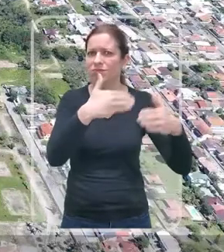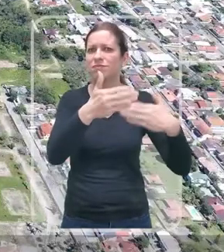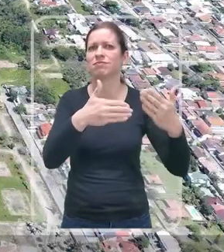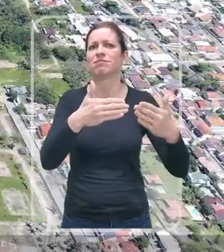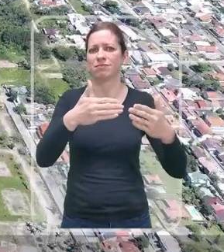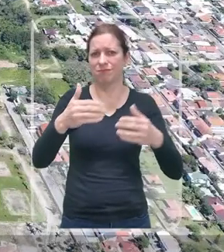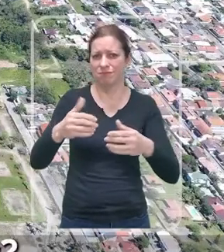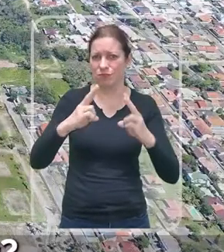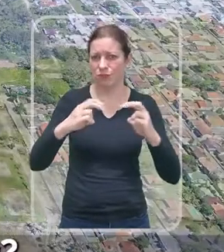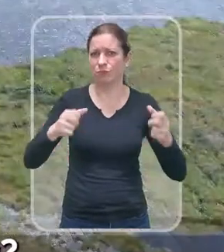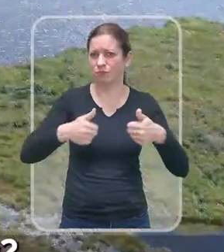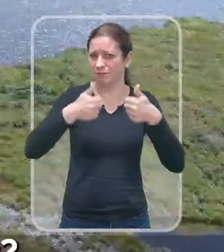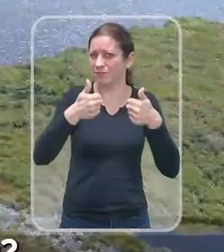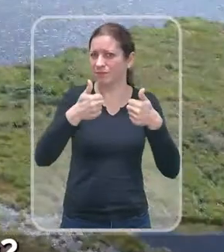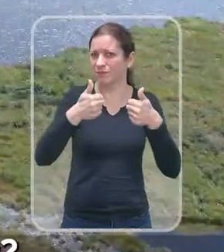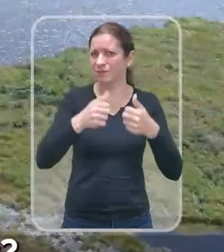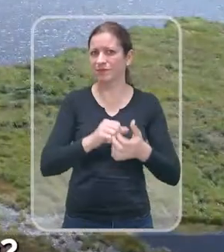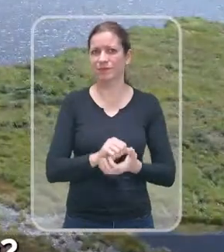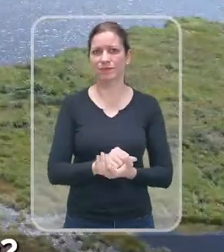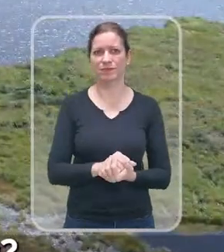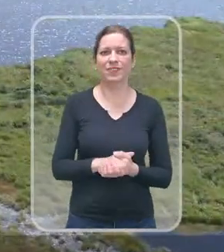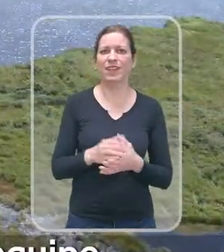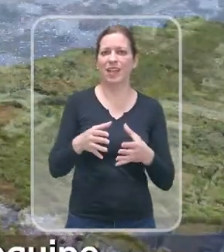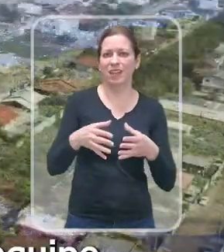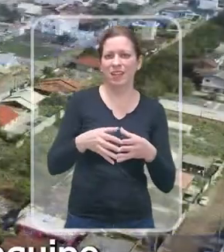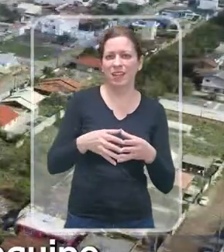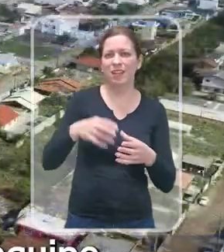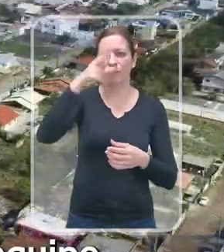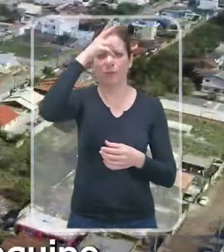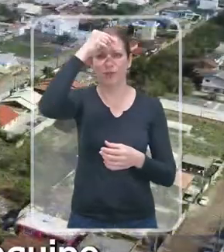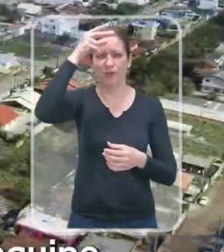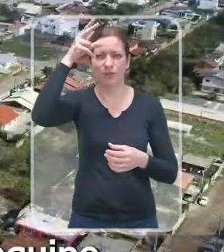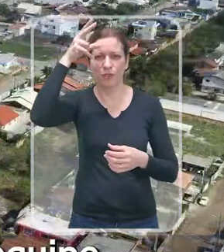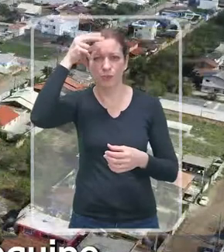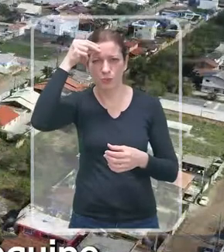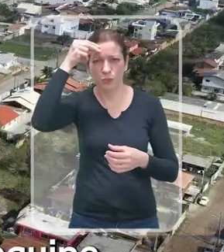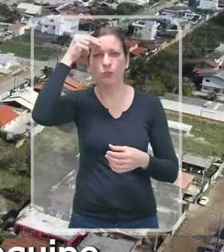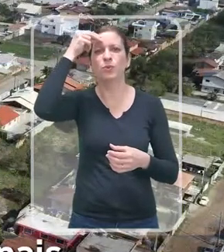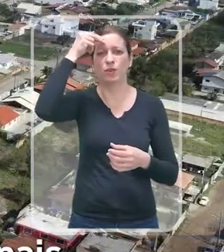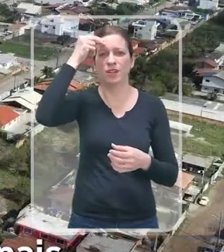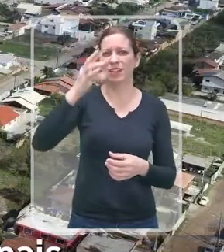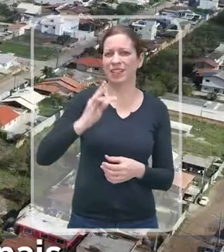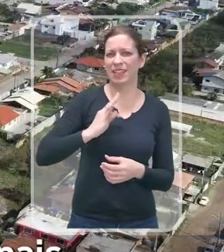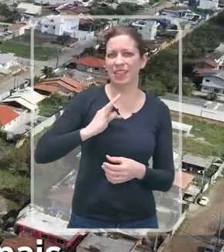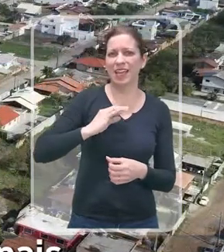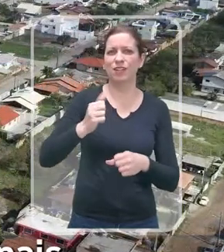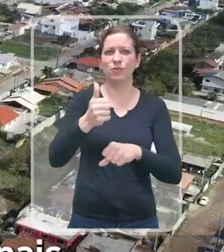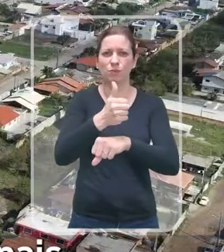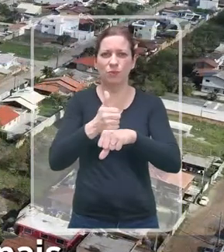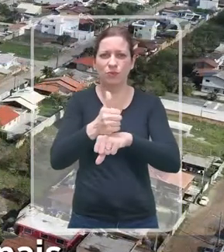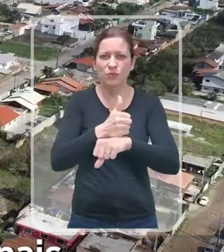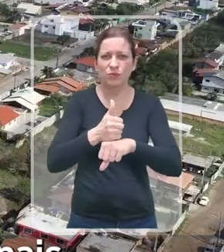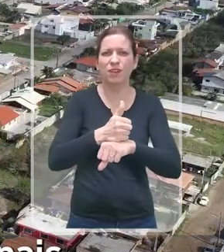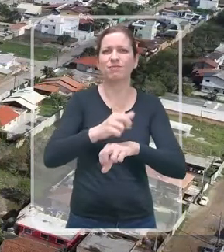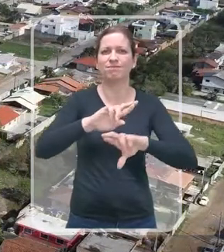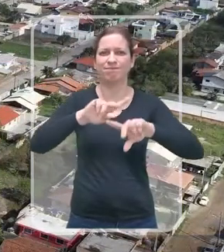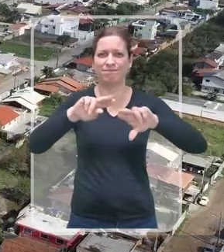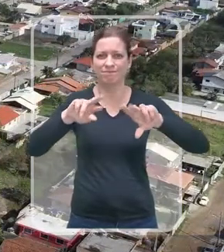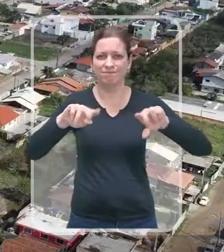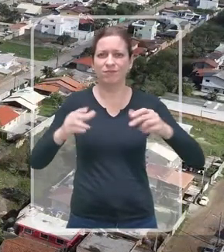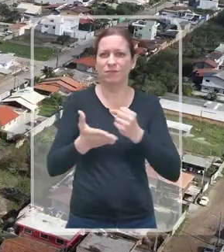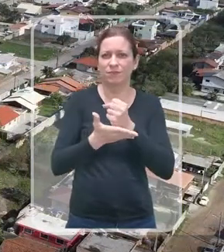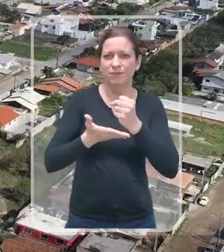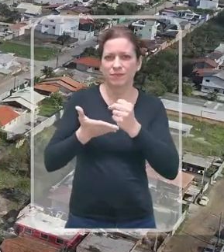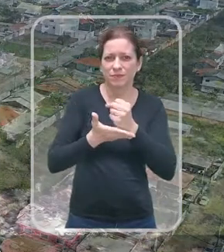usar o Plano Diretor para termos uma cidade melhor? A Prefeitura, através de uma grande equipe, composta por técnicos e profissionais de